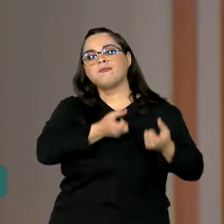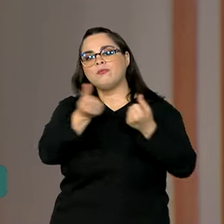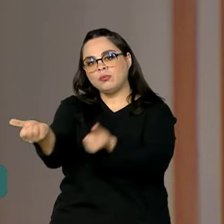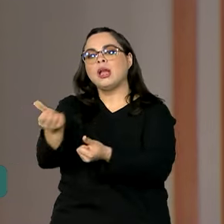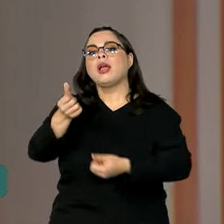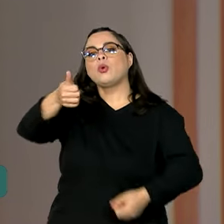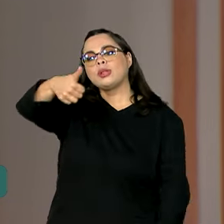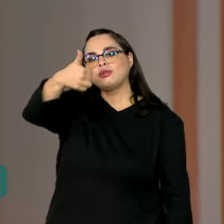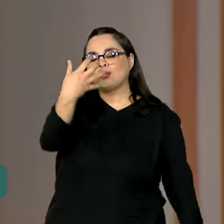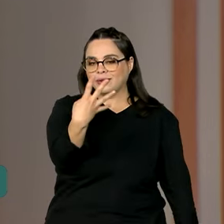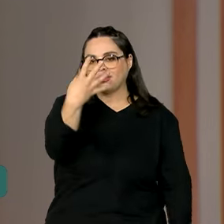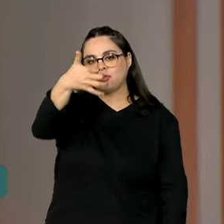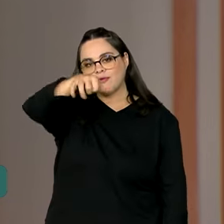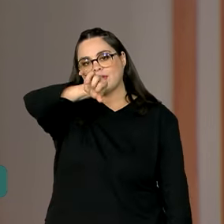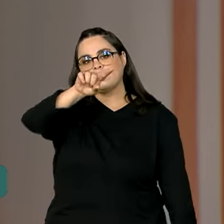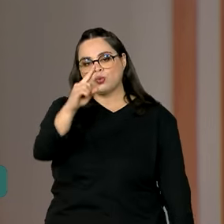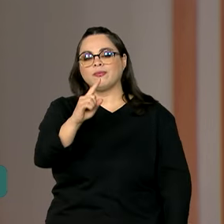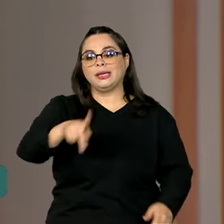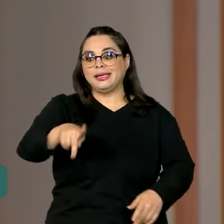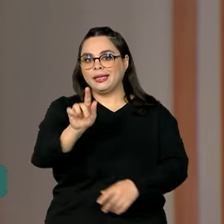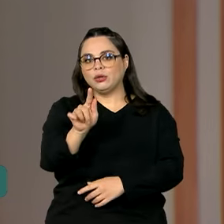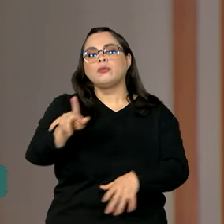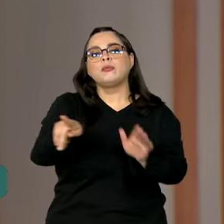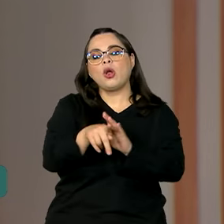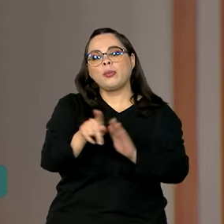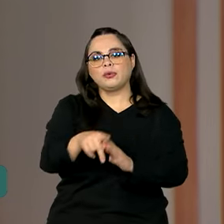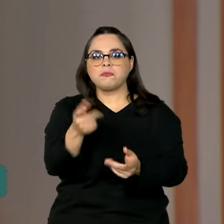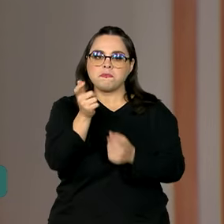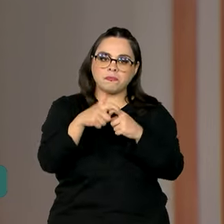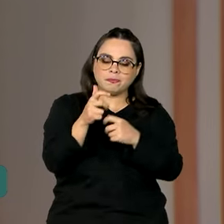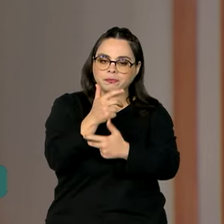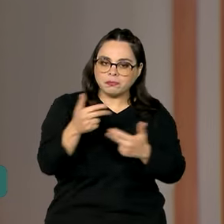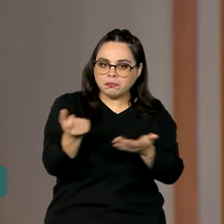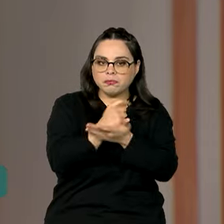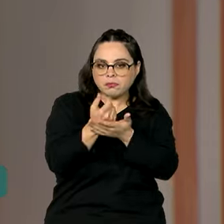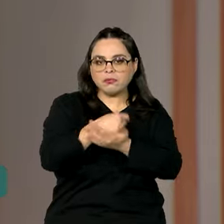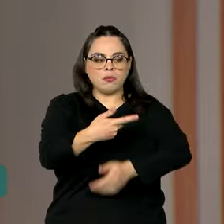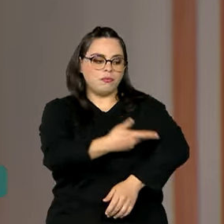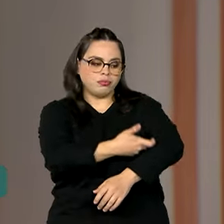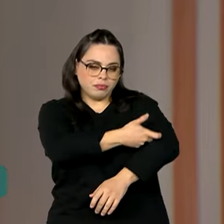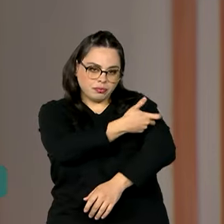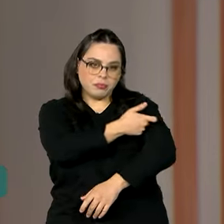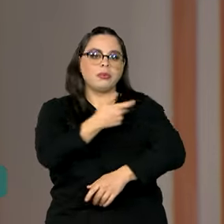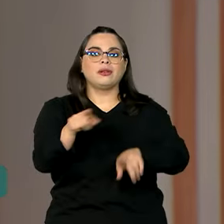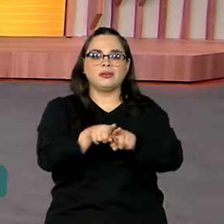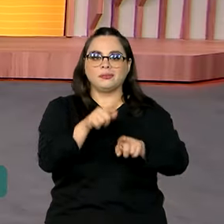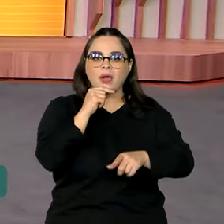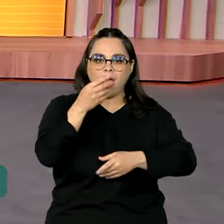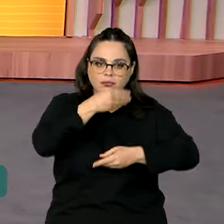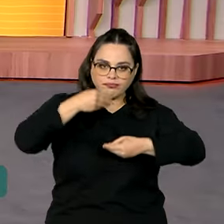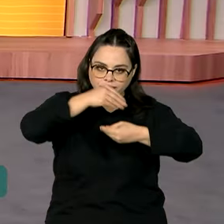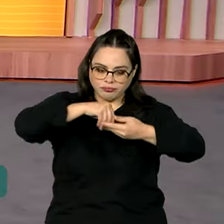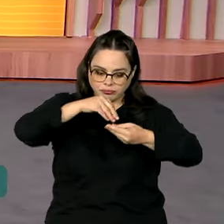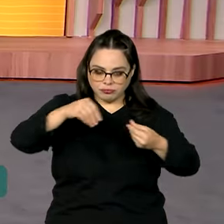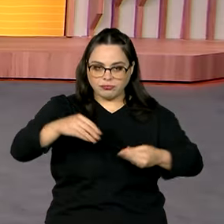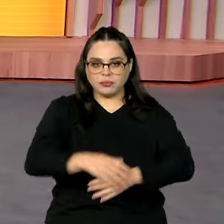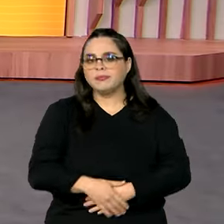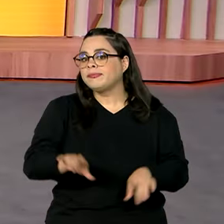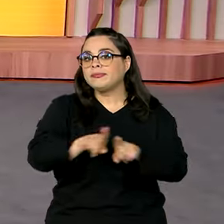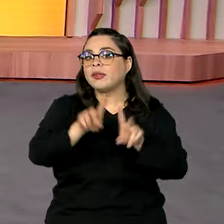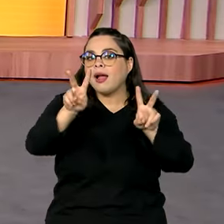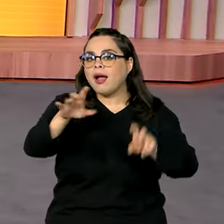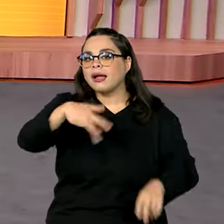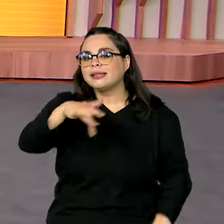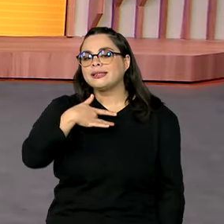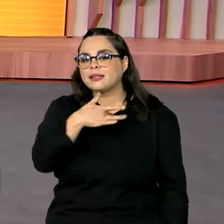quilos de medicamentos, envelopes para reidratação e também seringas descartáveis. E falando em saúde, a